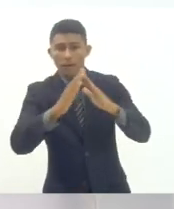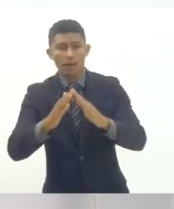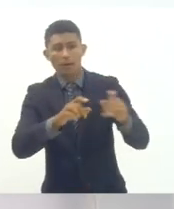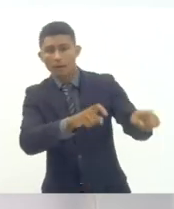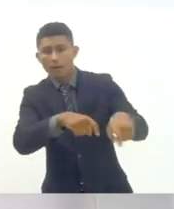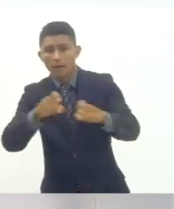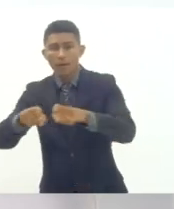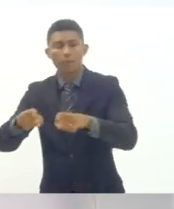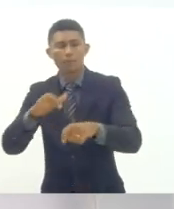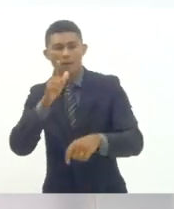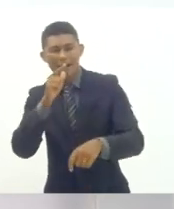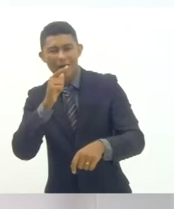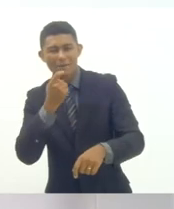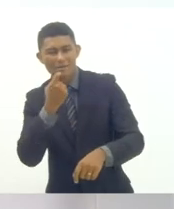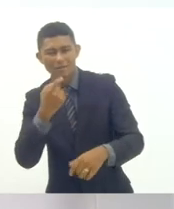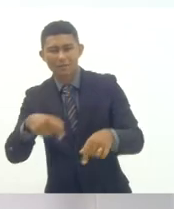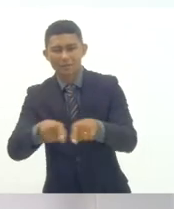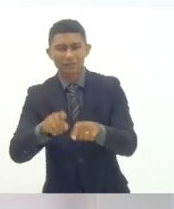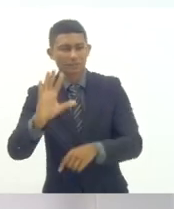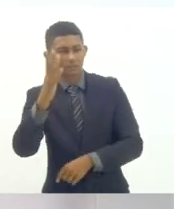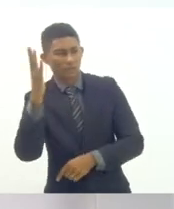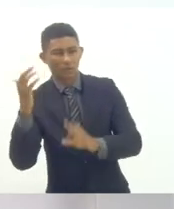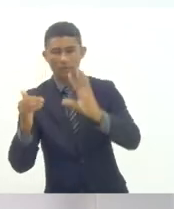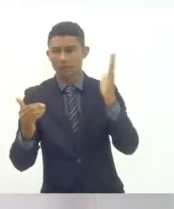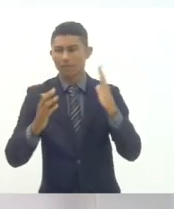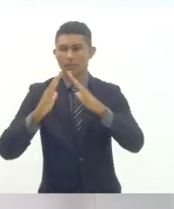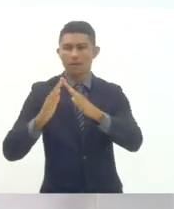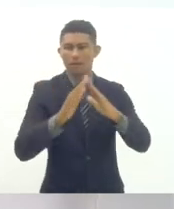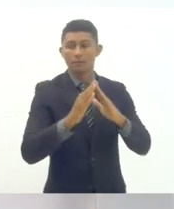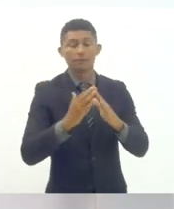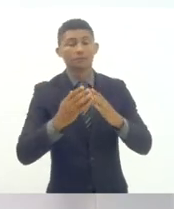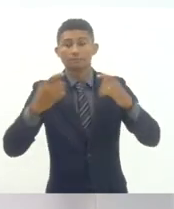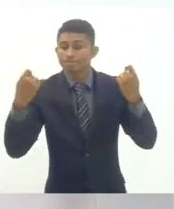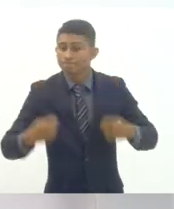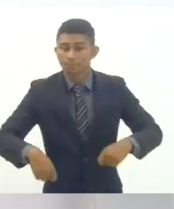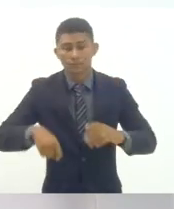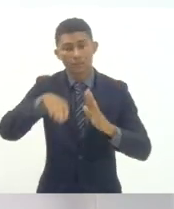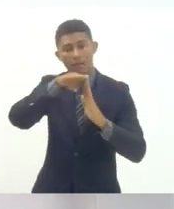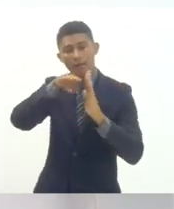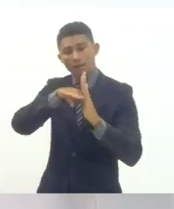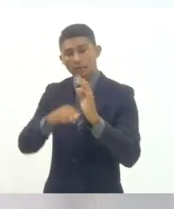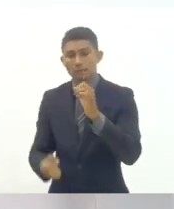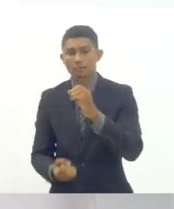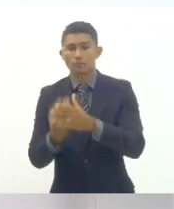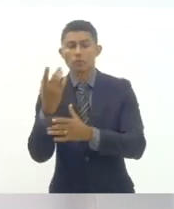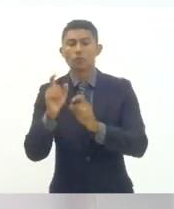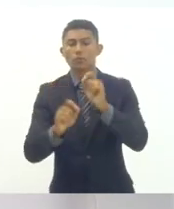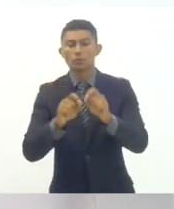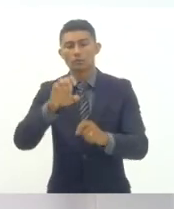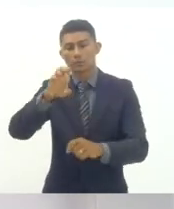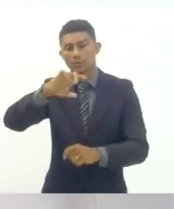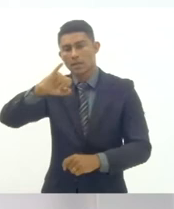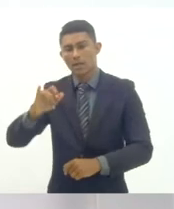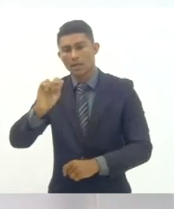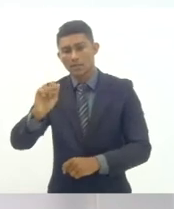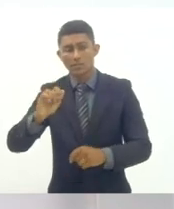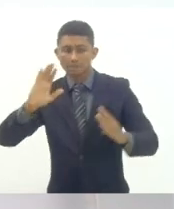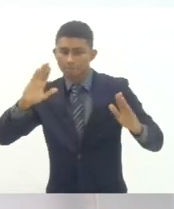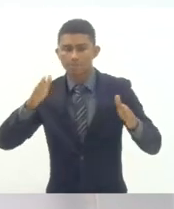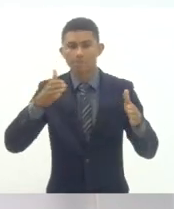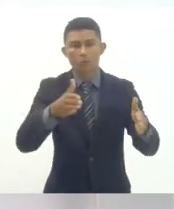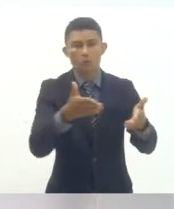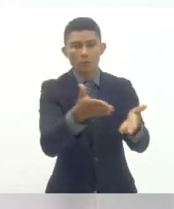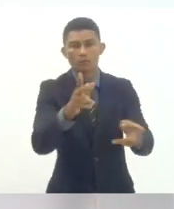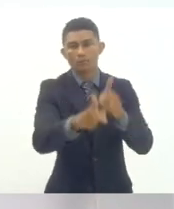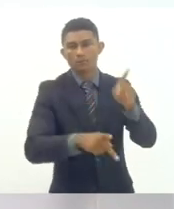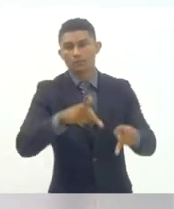nesse sentido faz-se necessário a criação de um programa de educação de jovens e adultos para a população do campo no